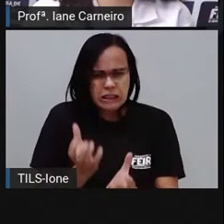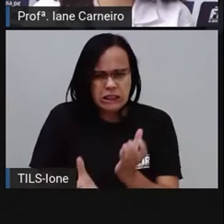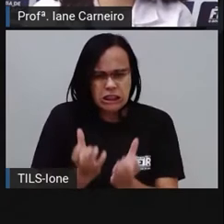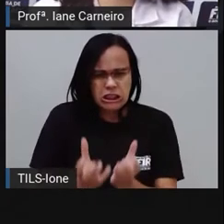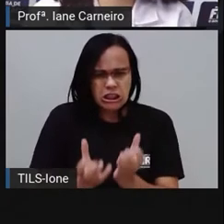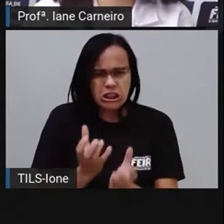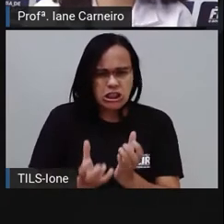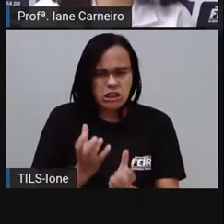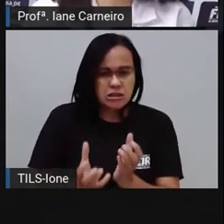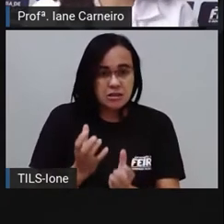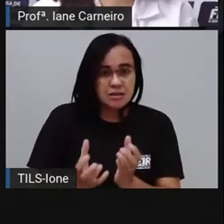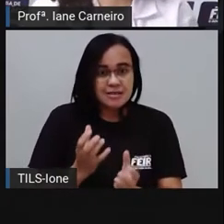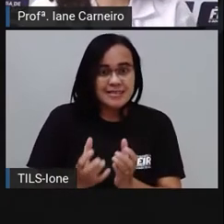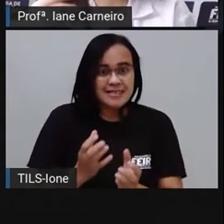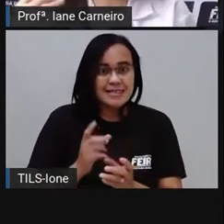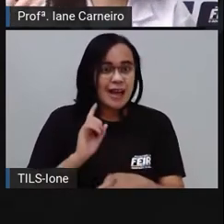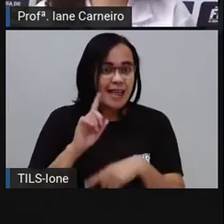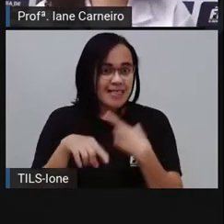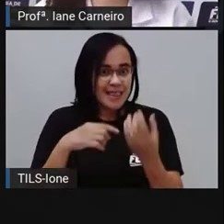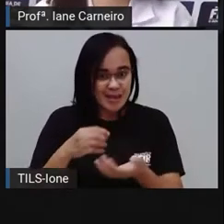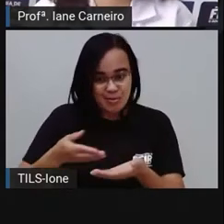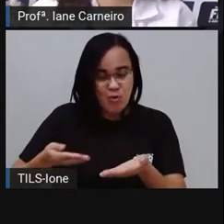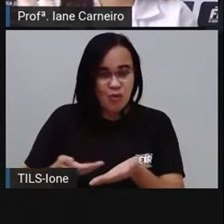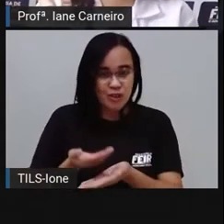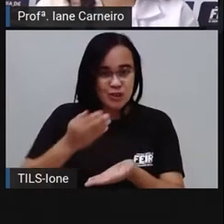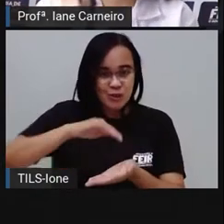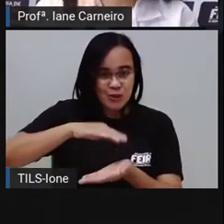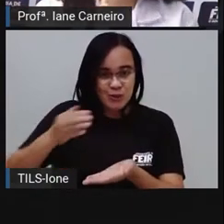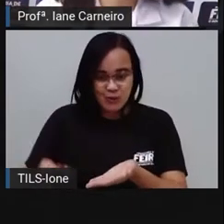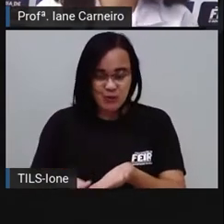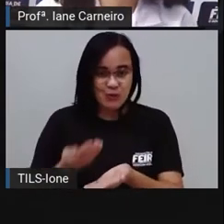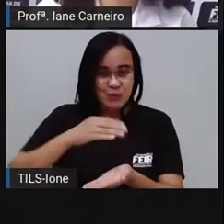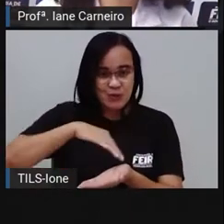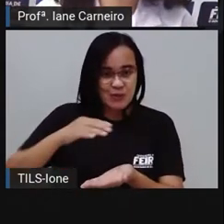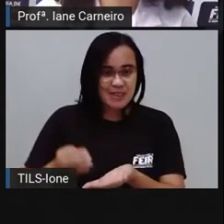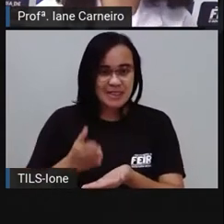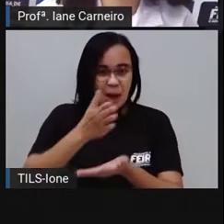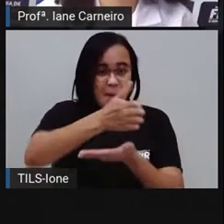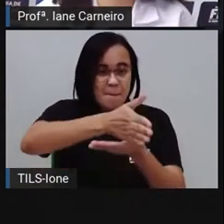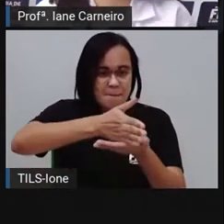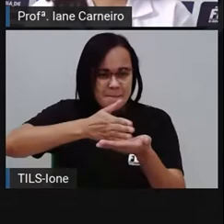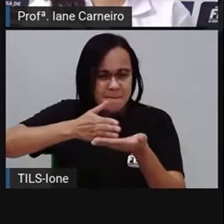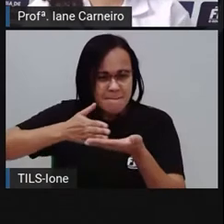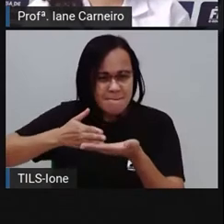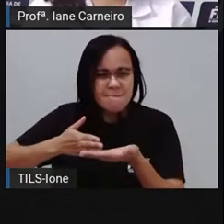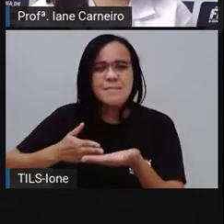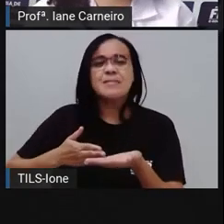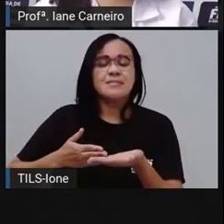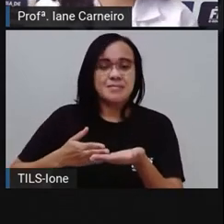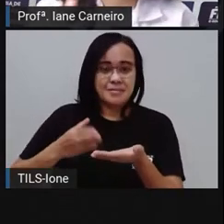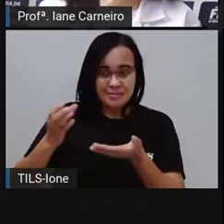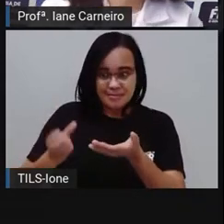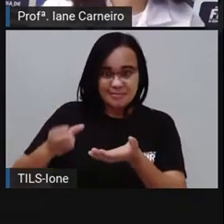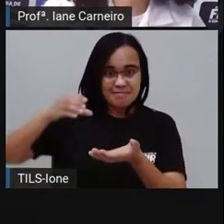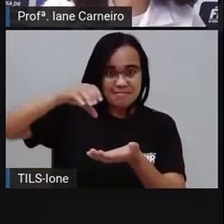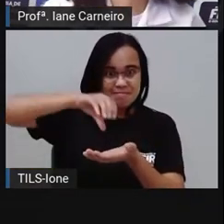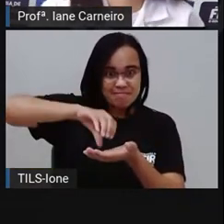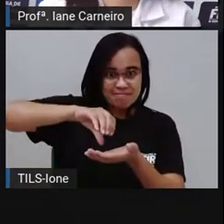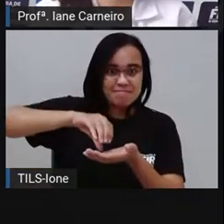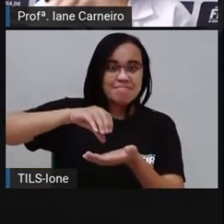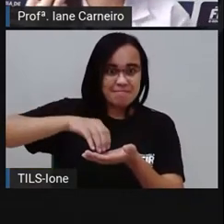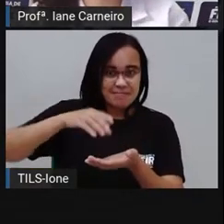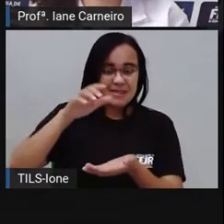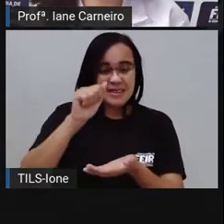frita esse bolinho. Depois de frito, ela parte o bolinho, né? E aí coloca o caruru,